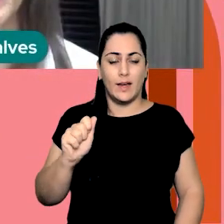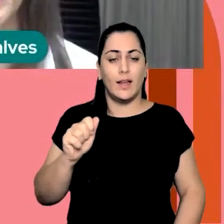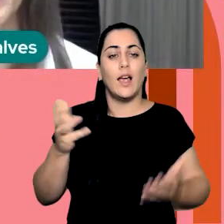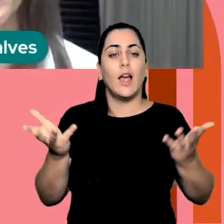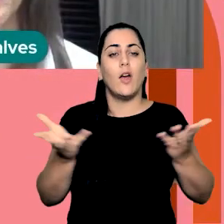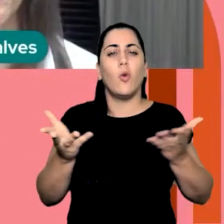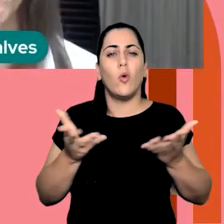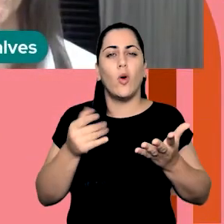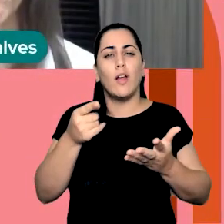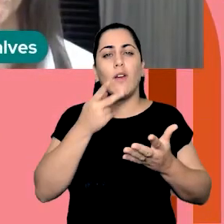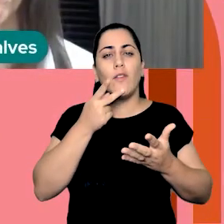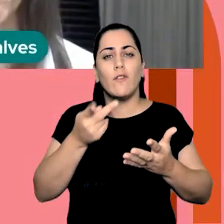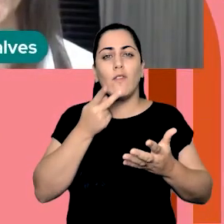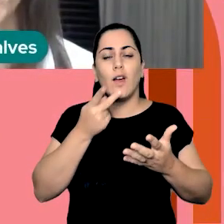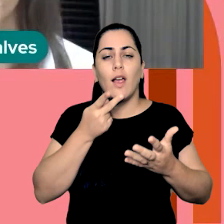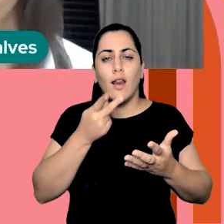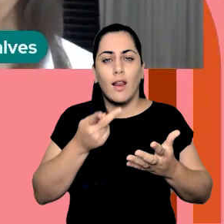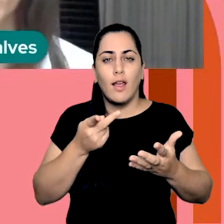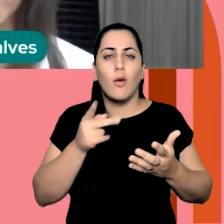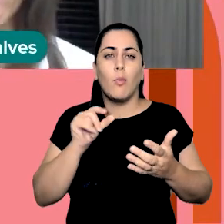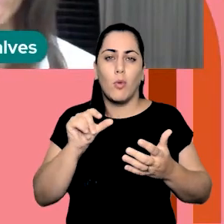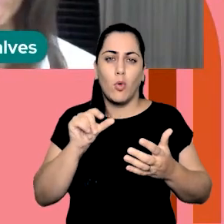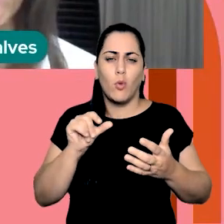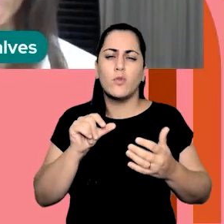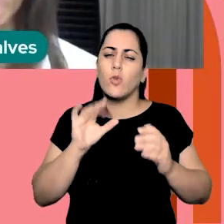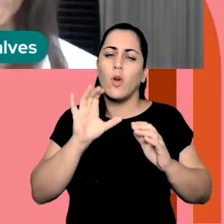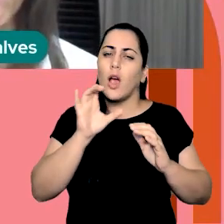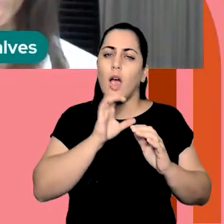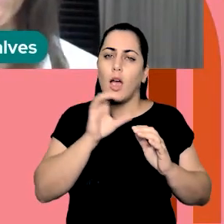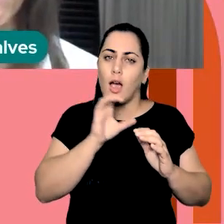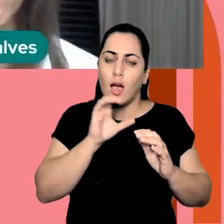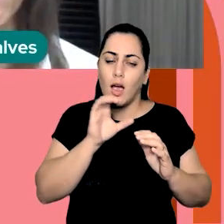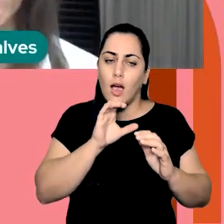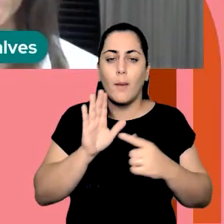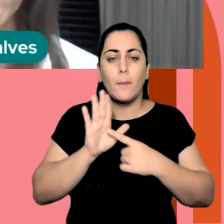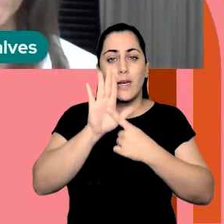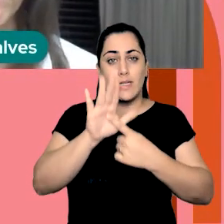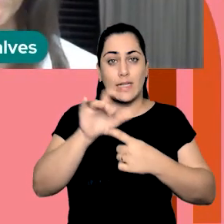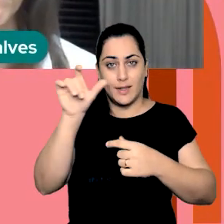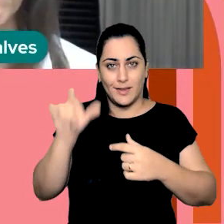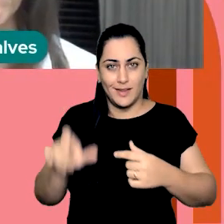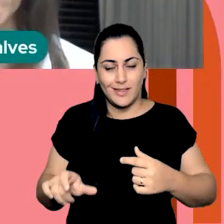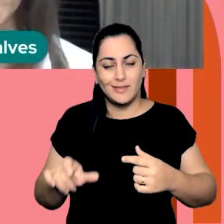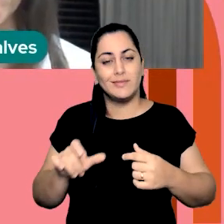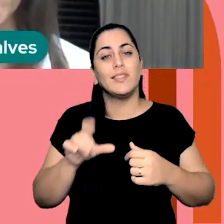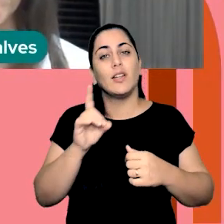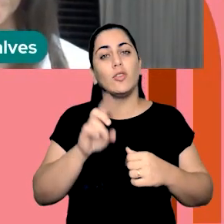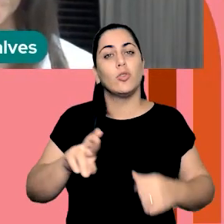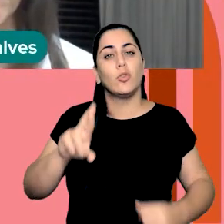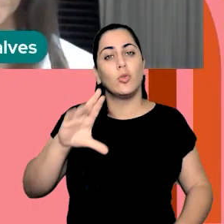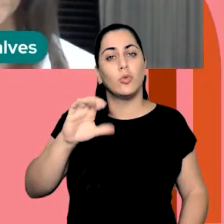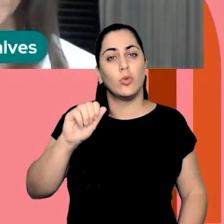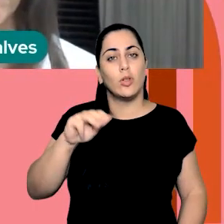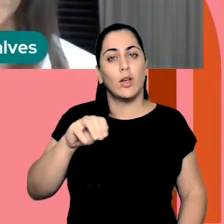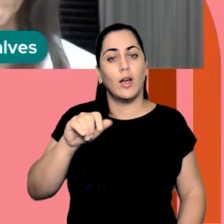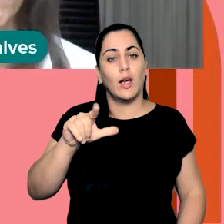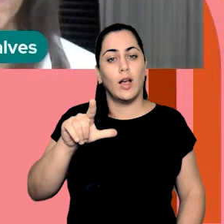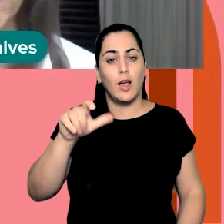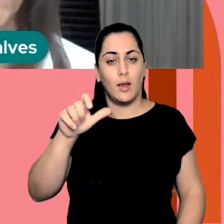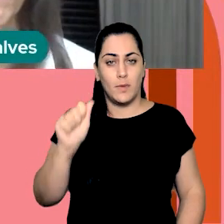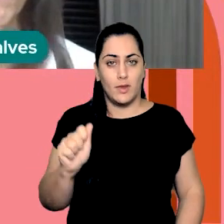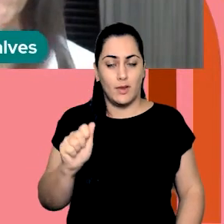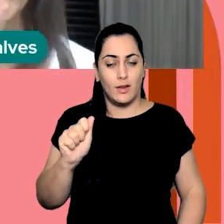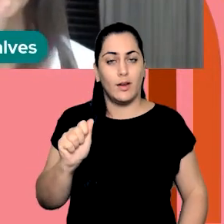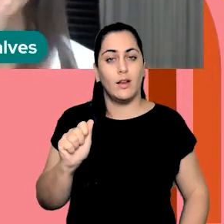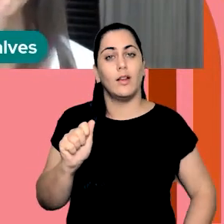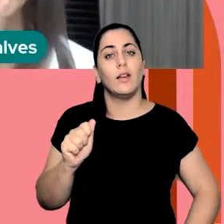para a gente um pouco, e eu vou rapidamente apresentá-la. A doutora Camila de Jesus Melo